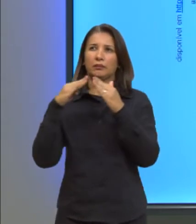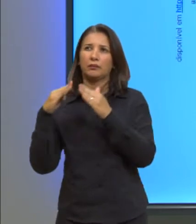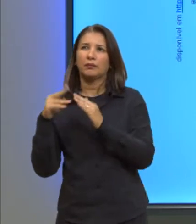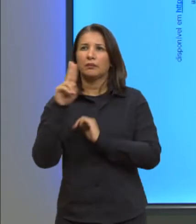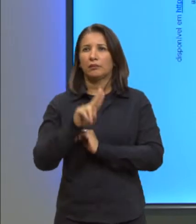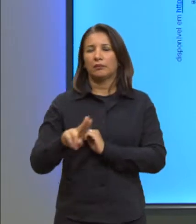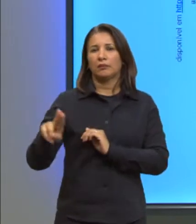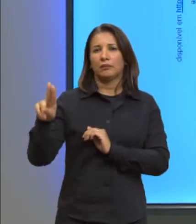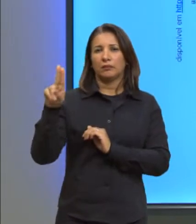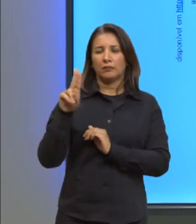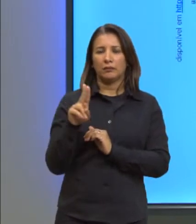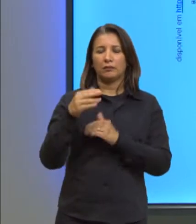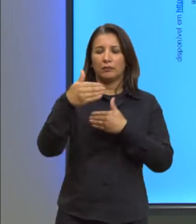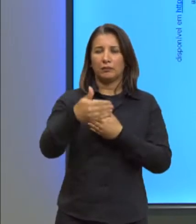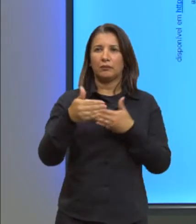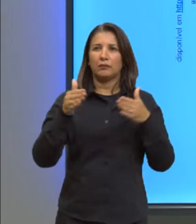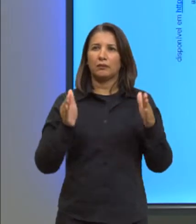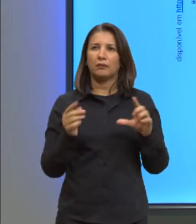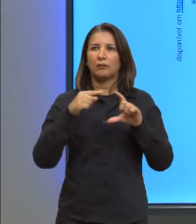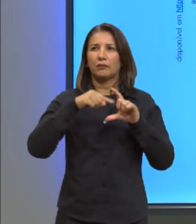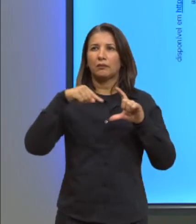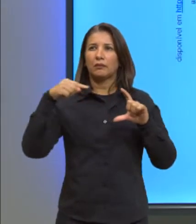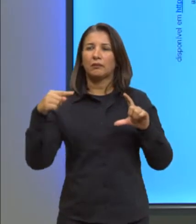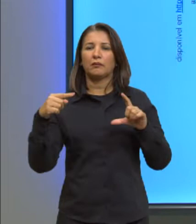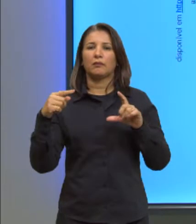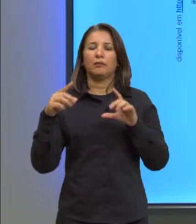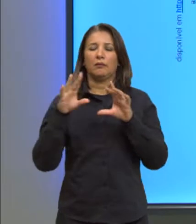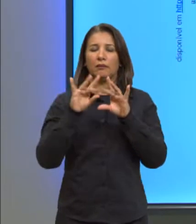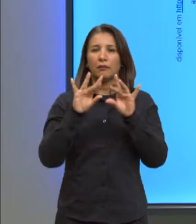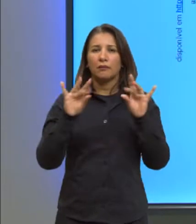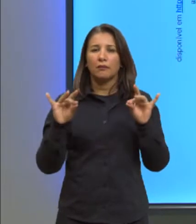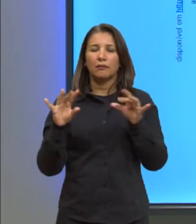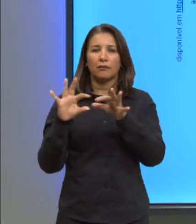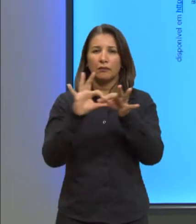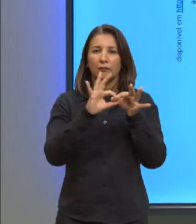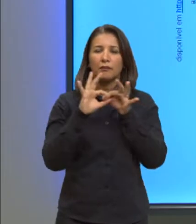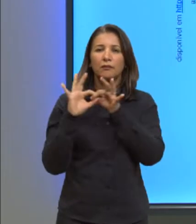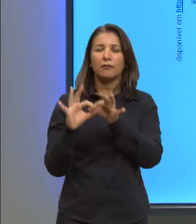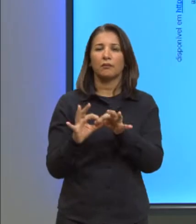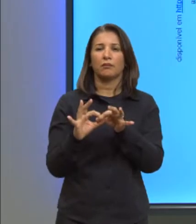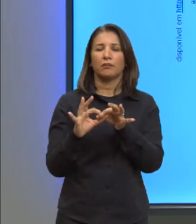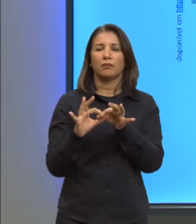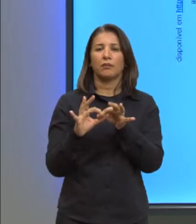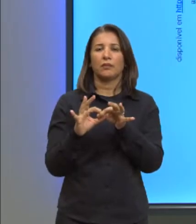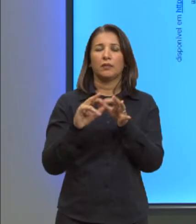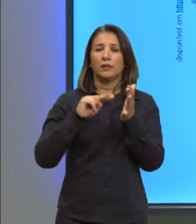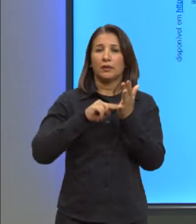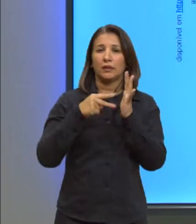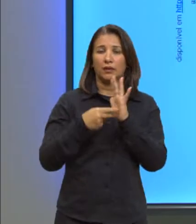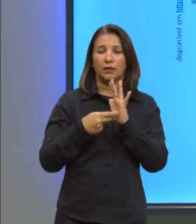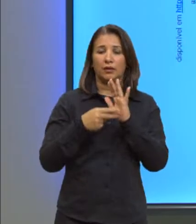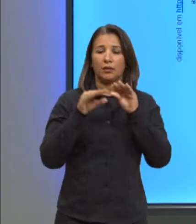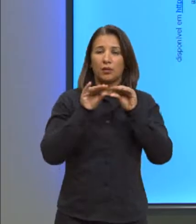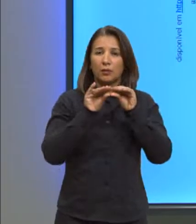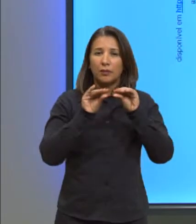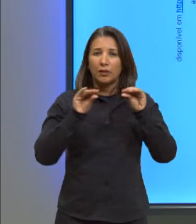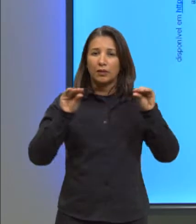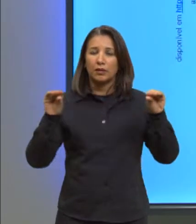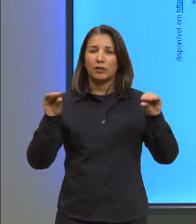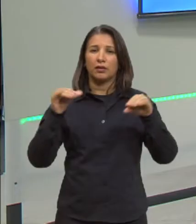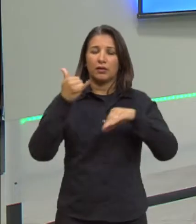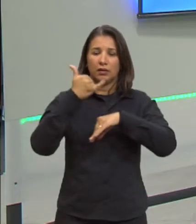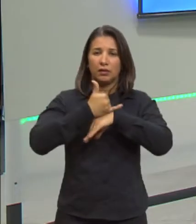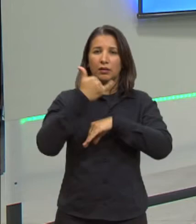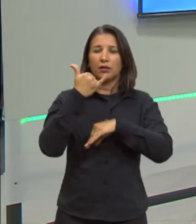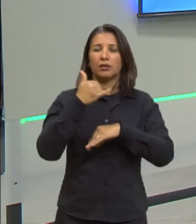metais diferentes, com suas superfícies soldadas uma à outra. Ou seja, uma lâmina bimetálica. Pode